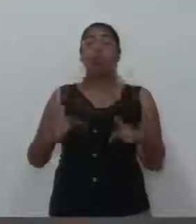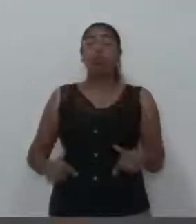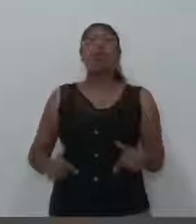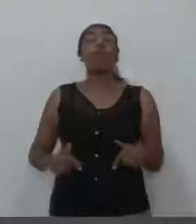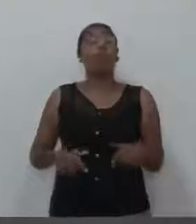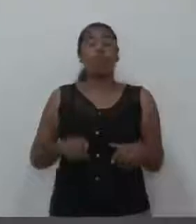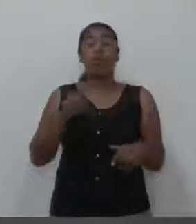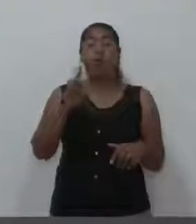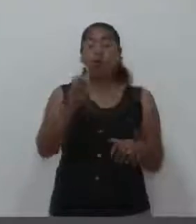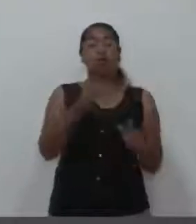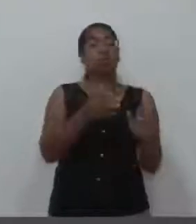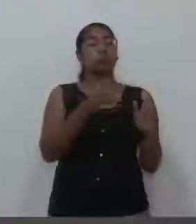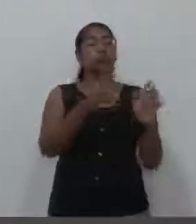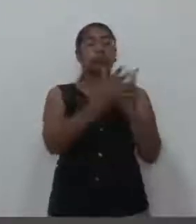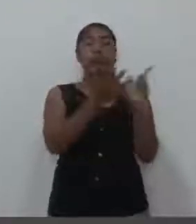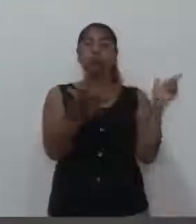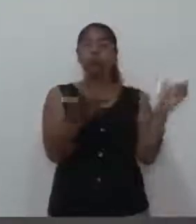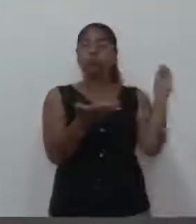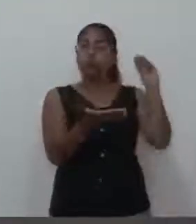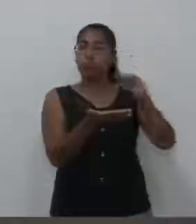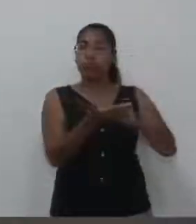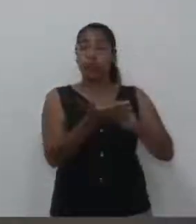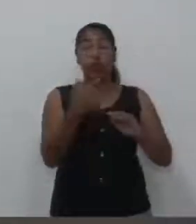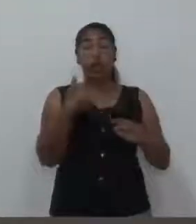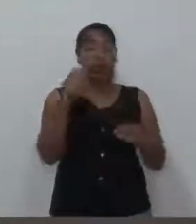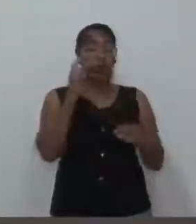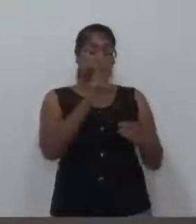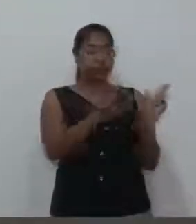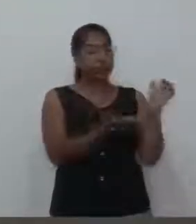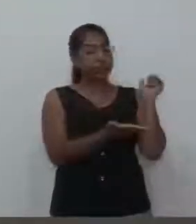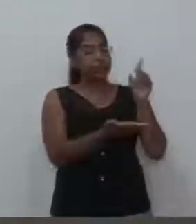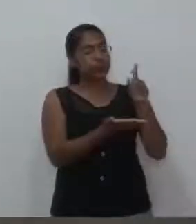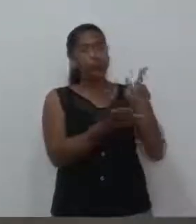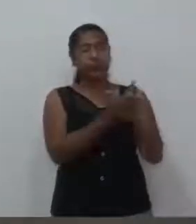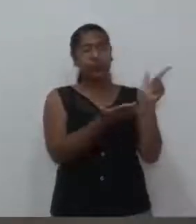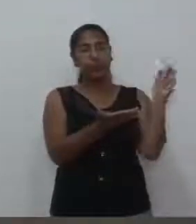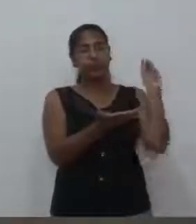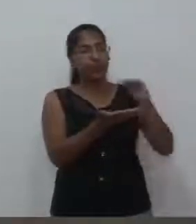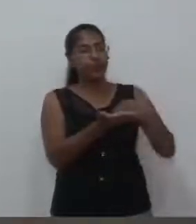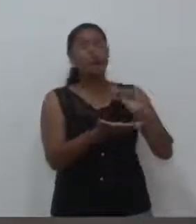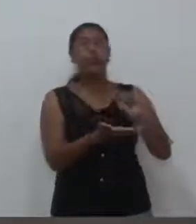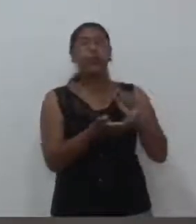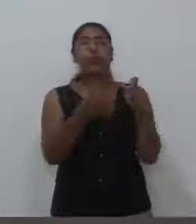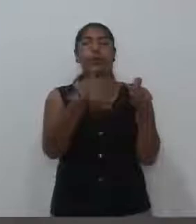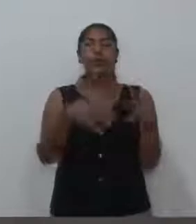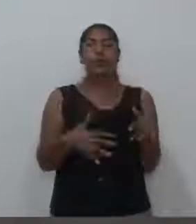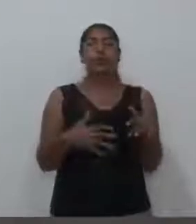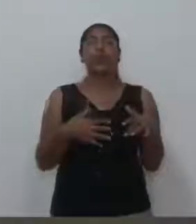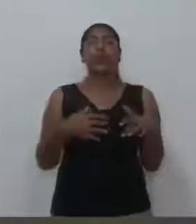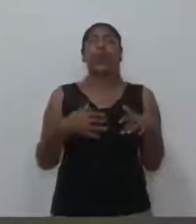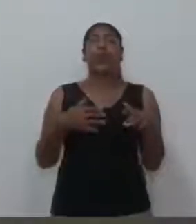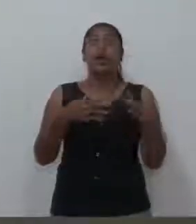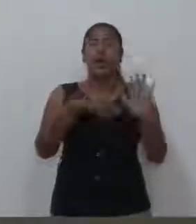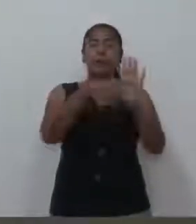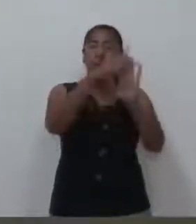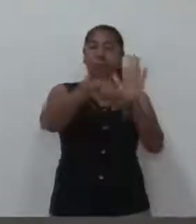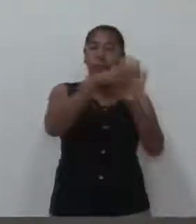especificamente uma questão no jornal, que fala de uma das emendas que não foram aprovadas,